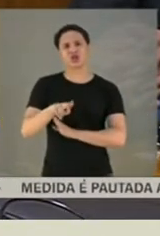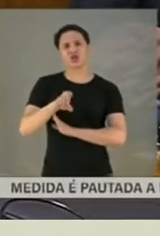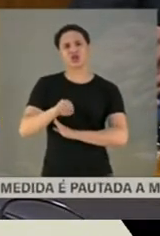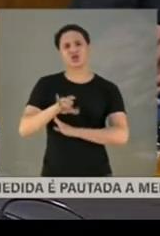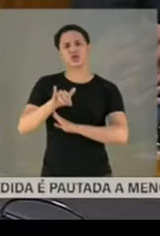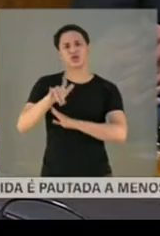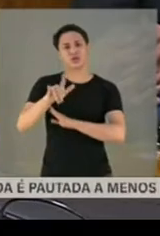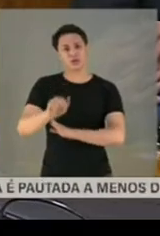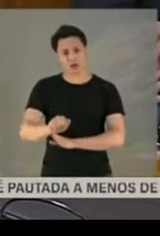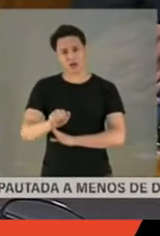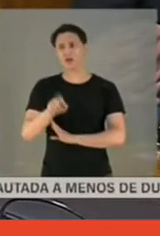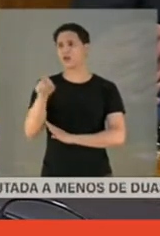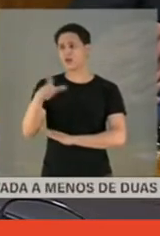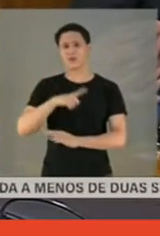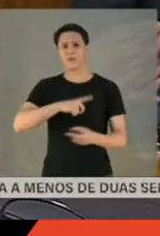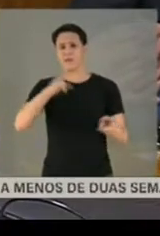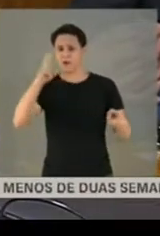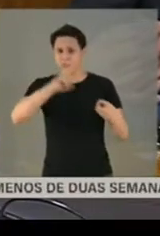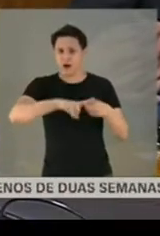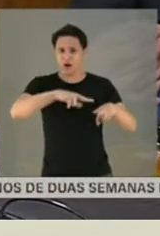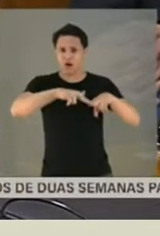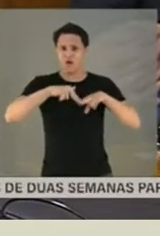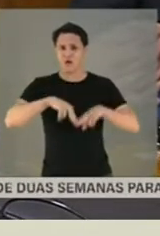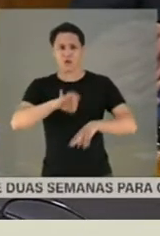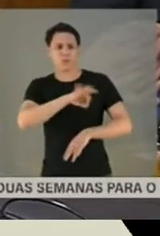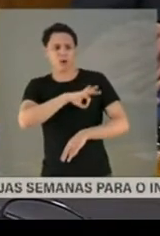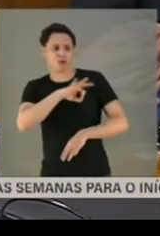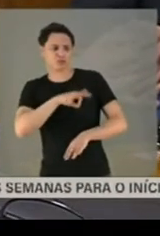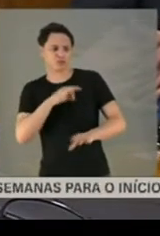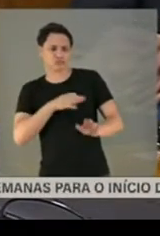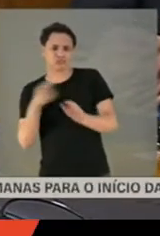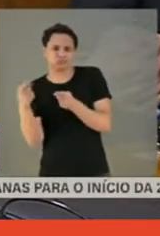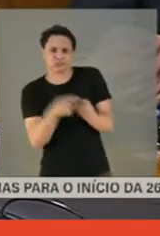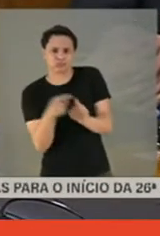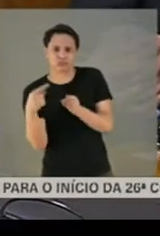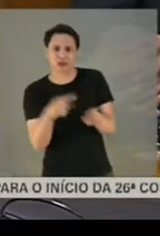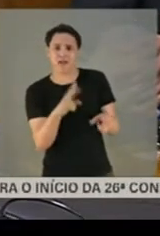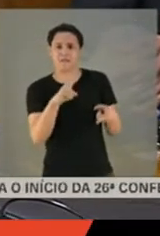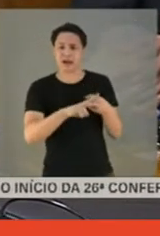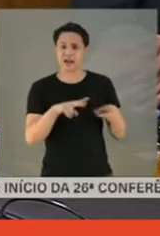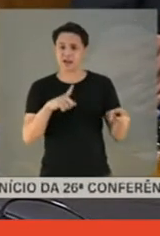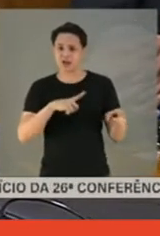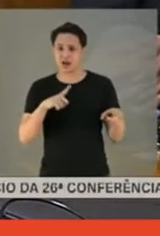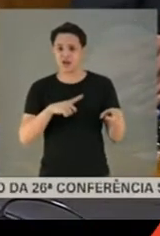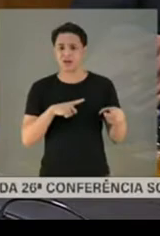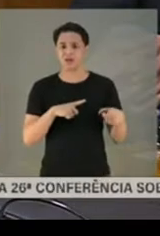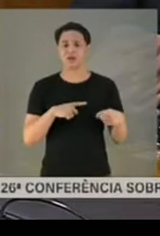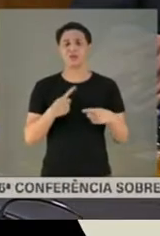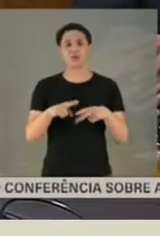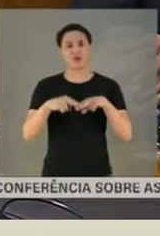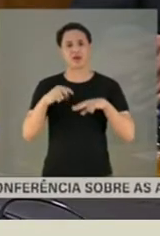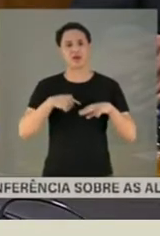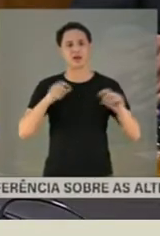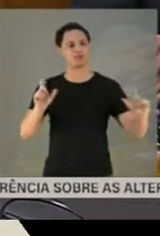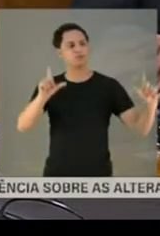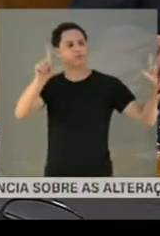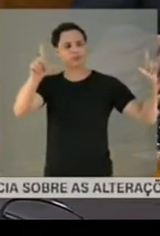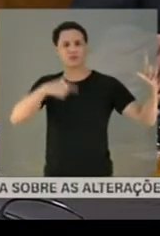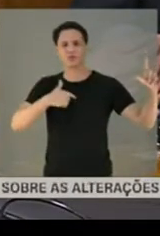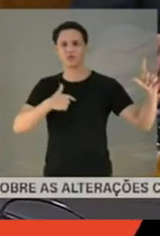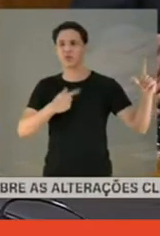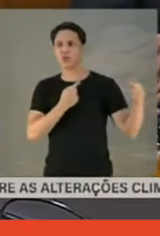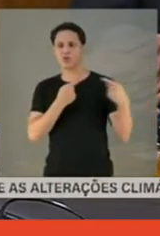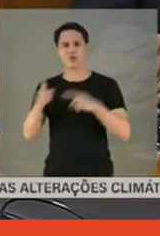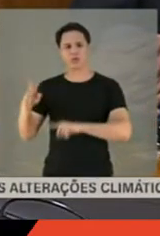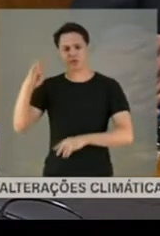preso por perseguição da polícia militar, por essa posição de Bolsonaro-genocida.